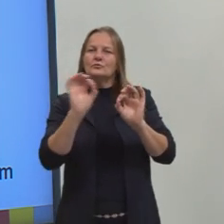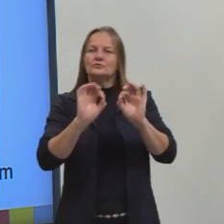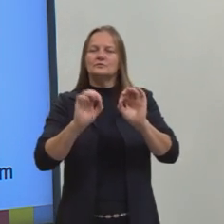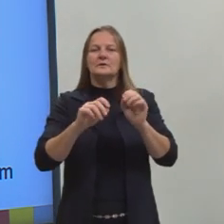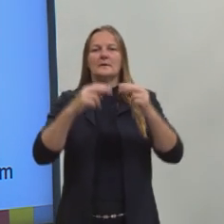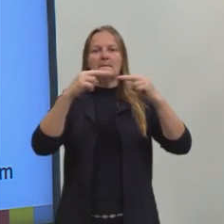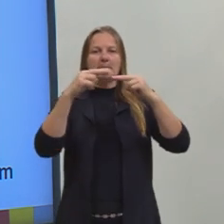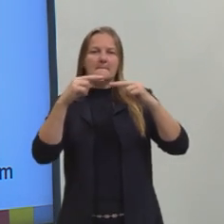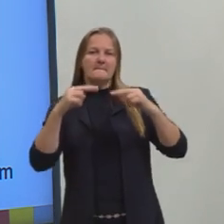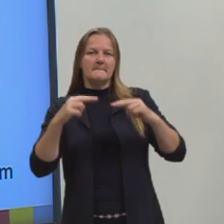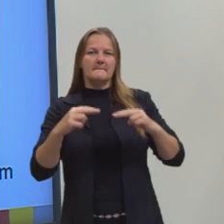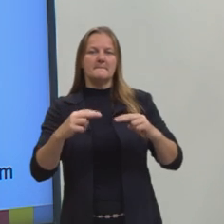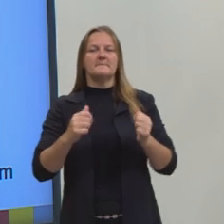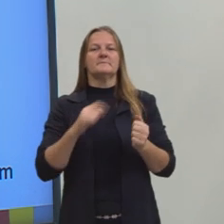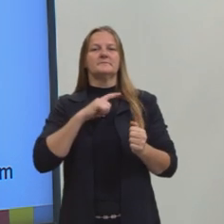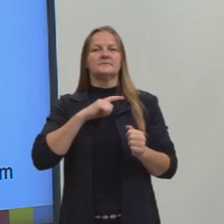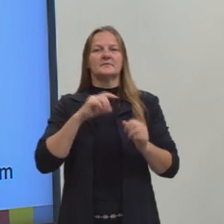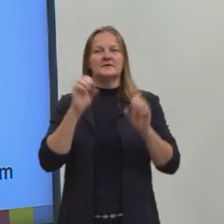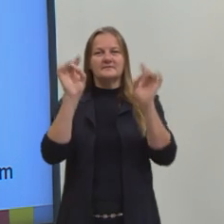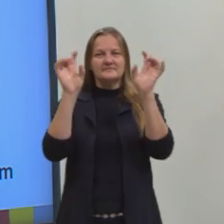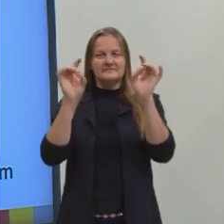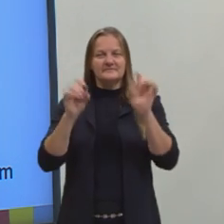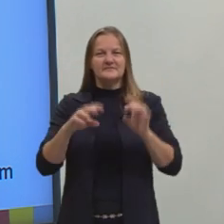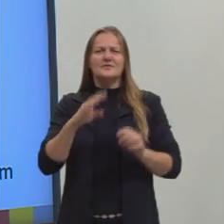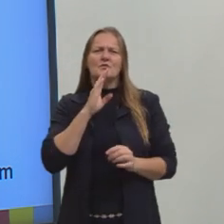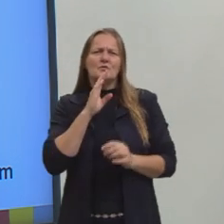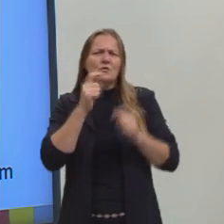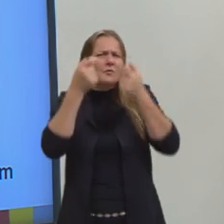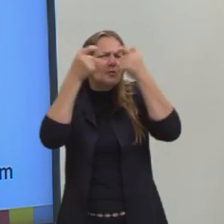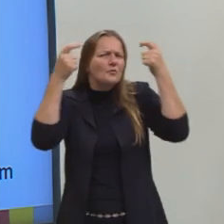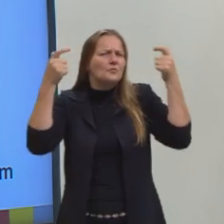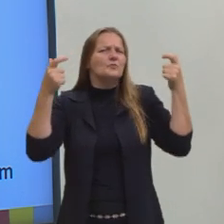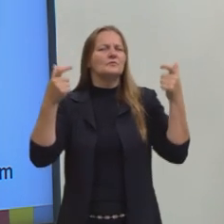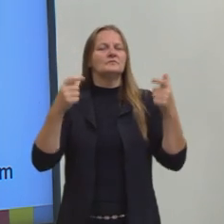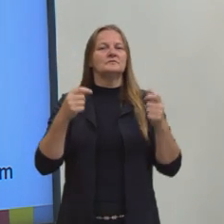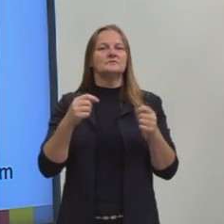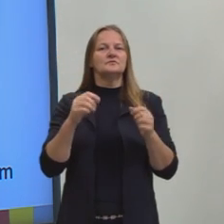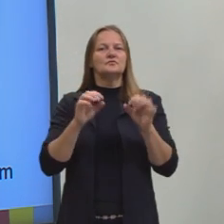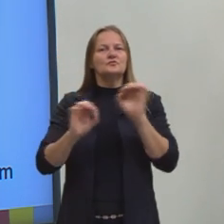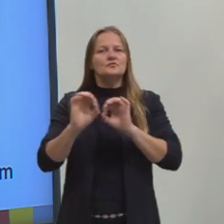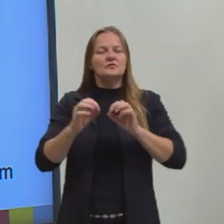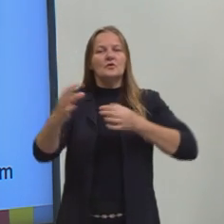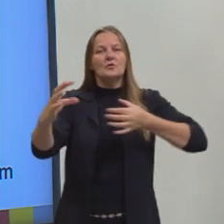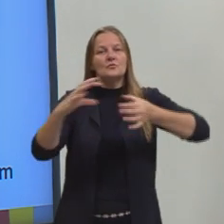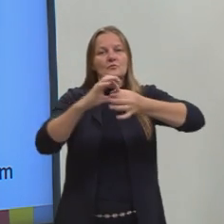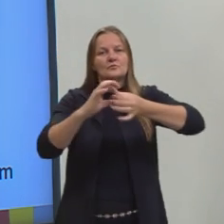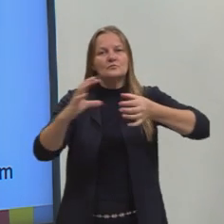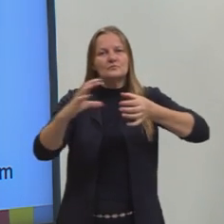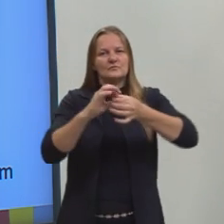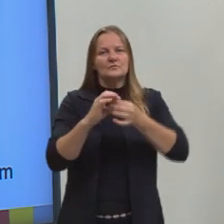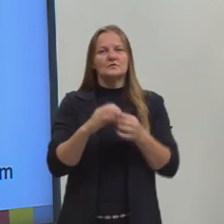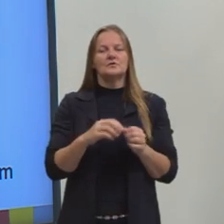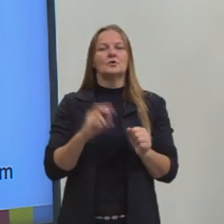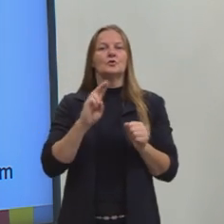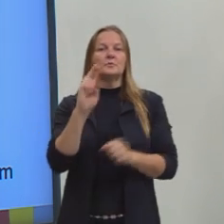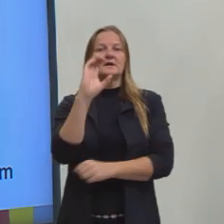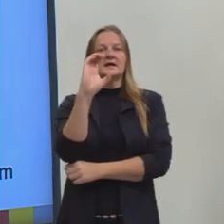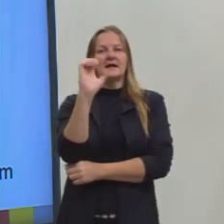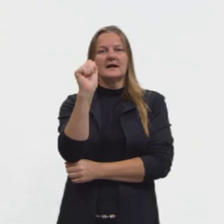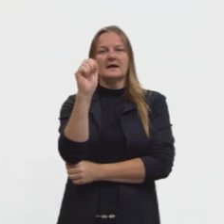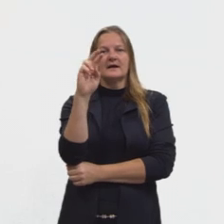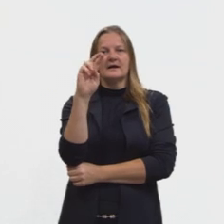conhecimento específico, ou seja, o conhecimento relevante para a gente fazer essa associação é cartografia.